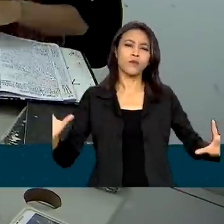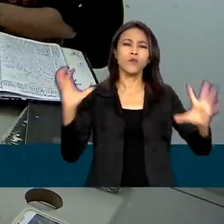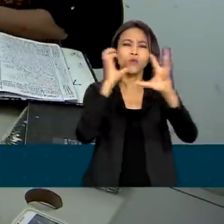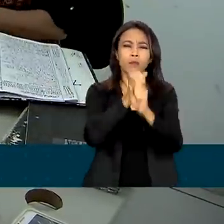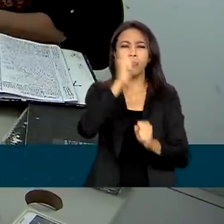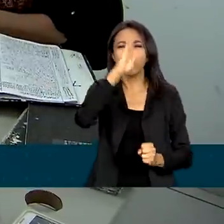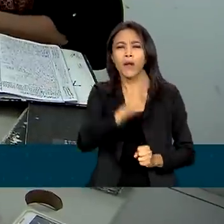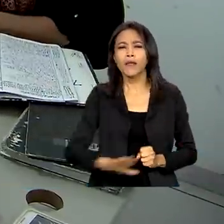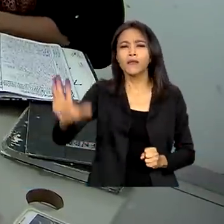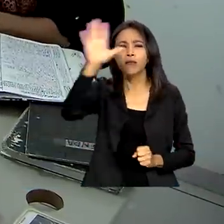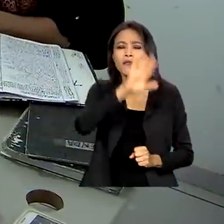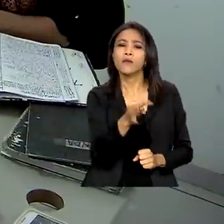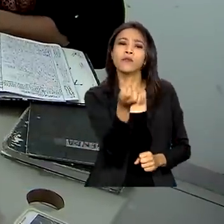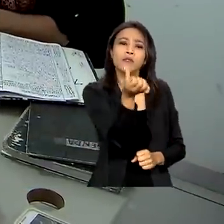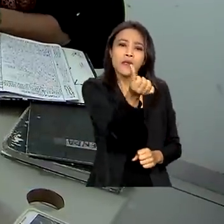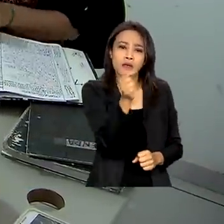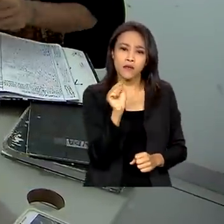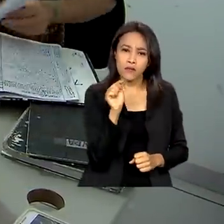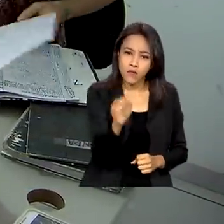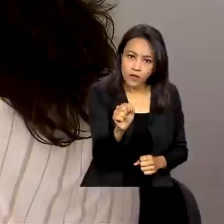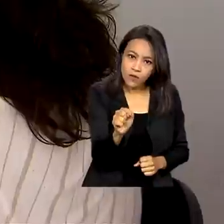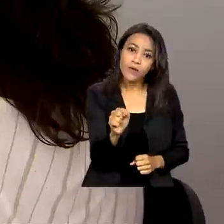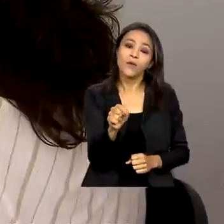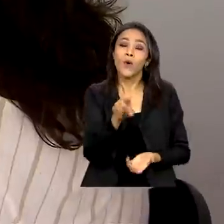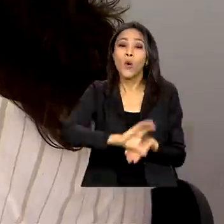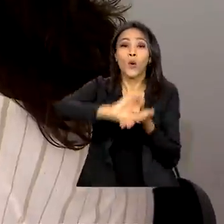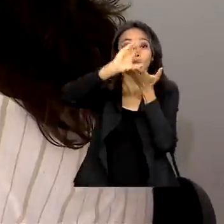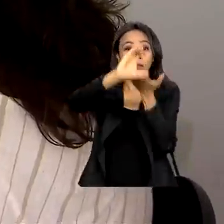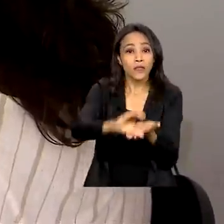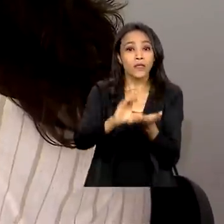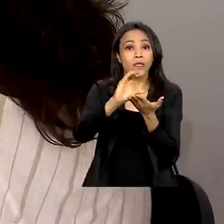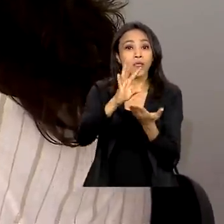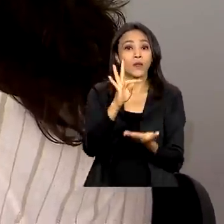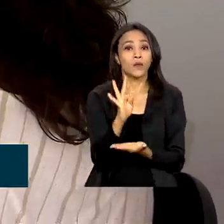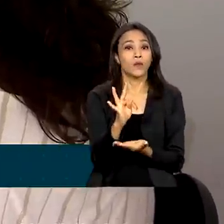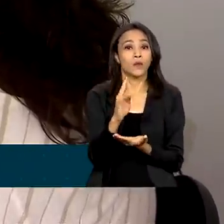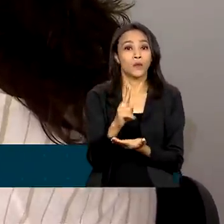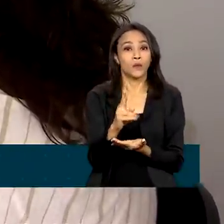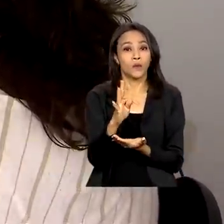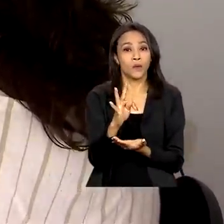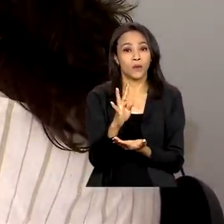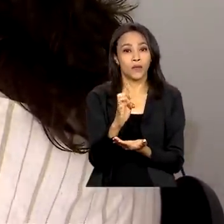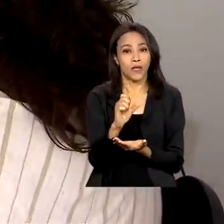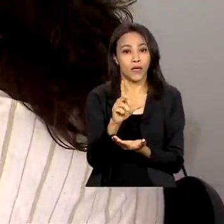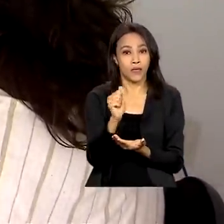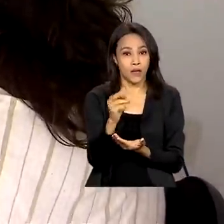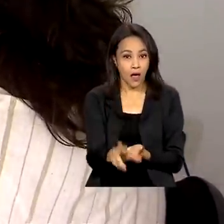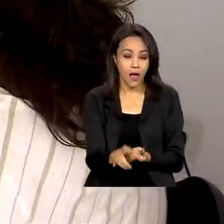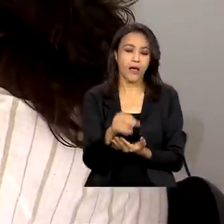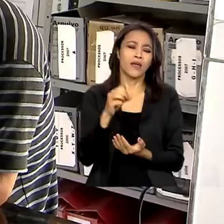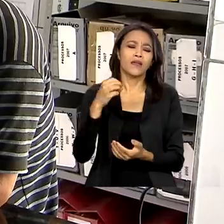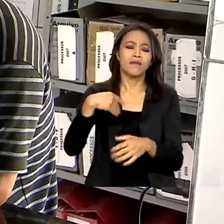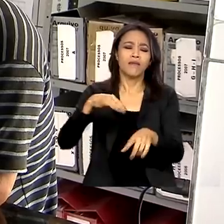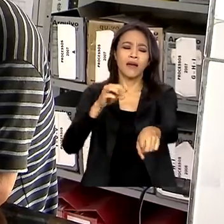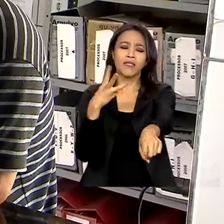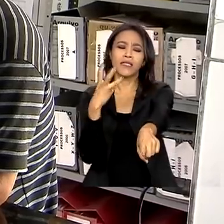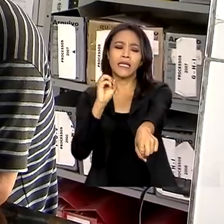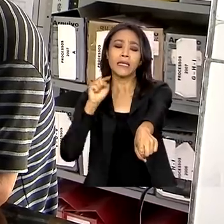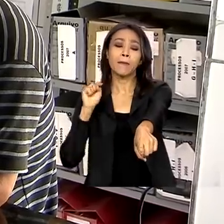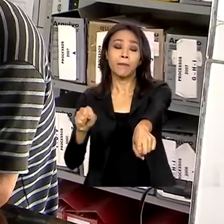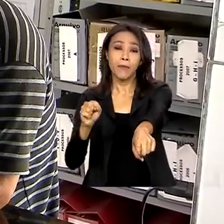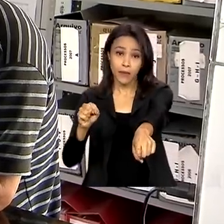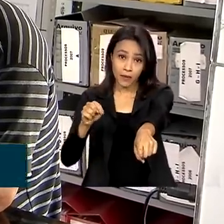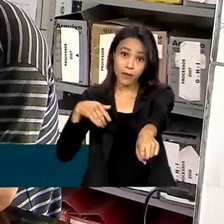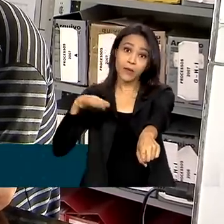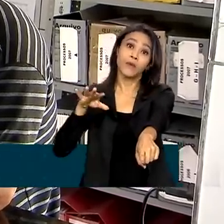mais de 6 mil conselhos tutelares, com cerca de 30 mil e 500 conselheiros trabalhando